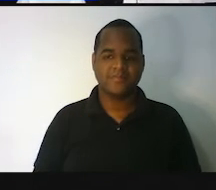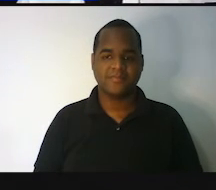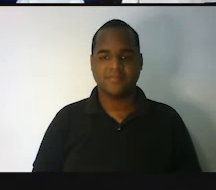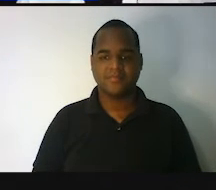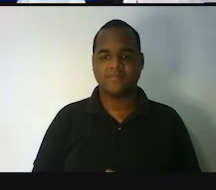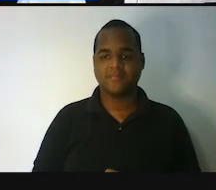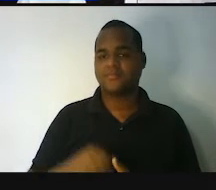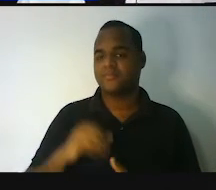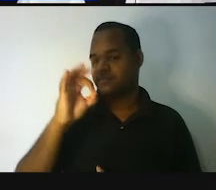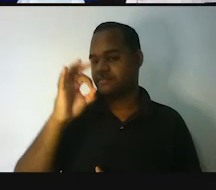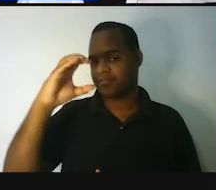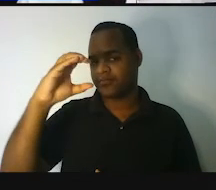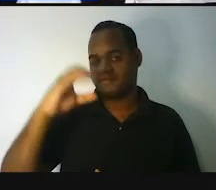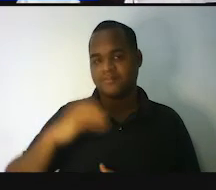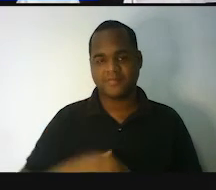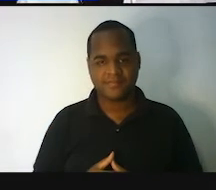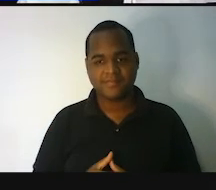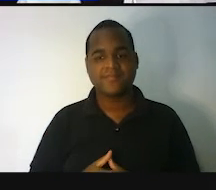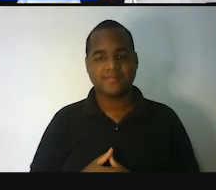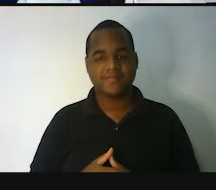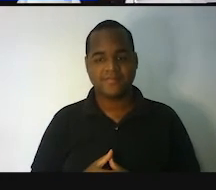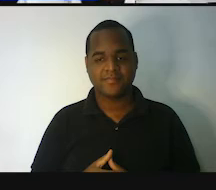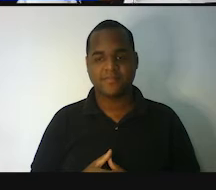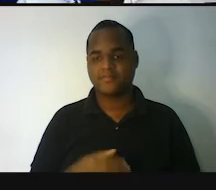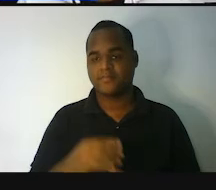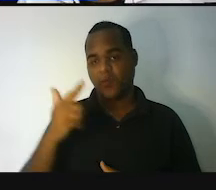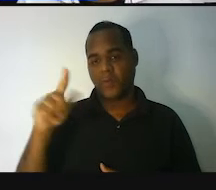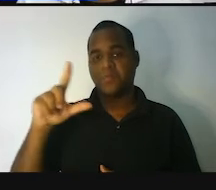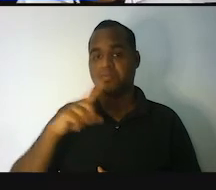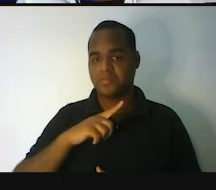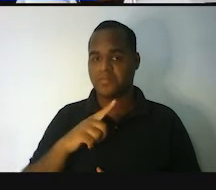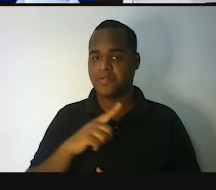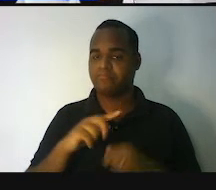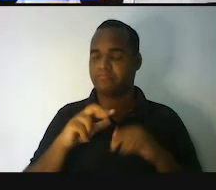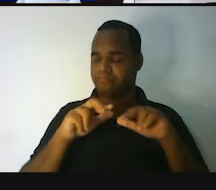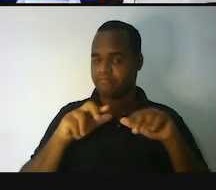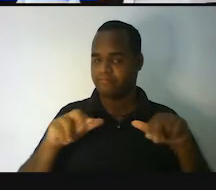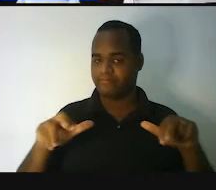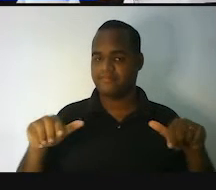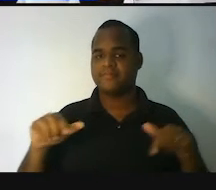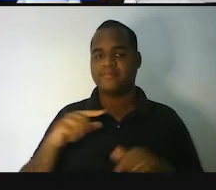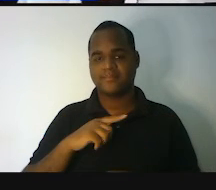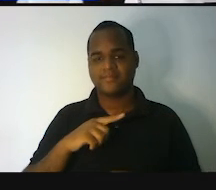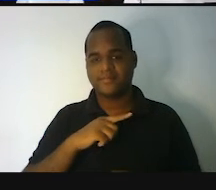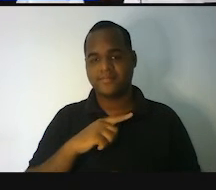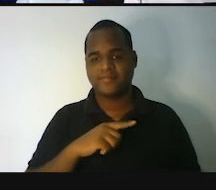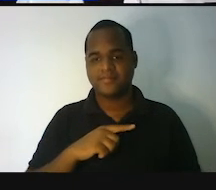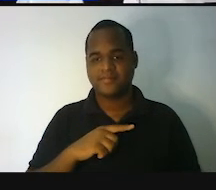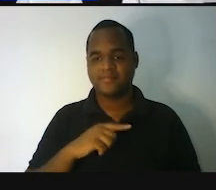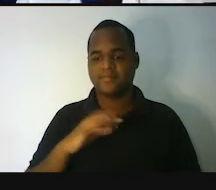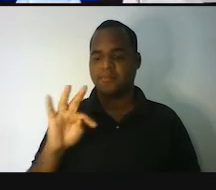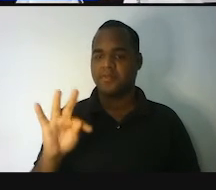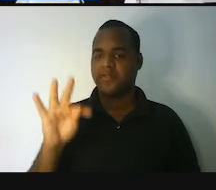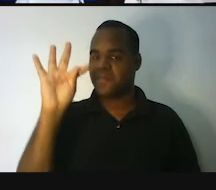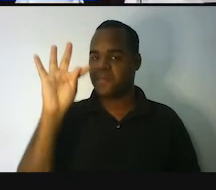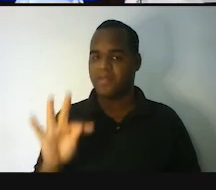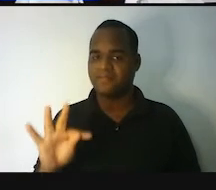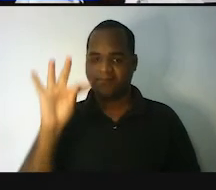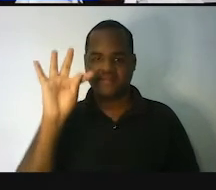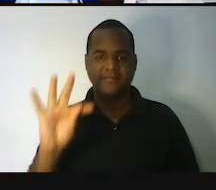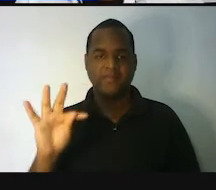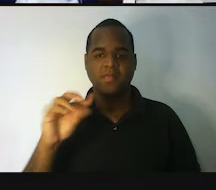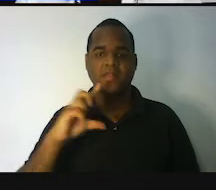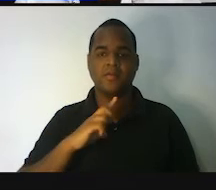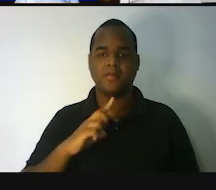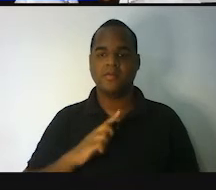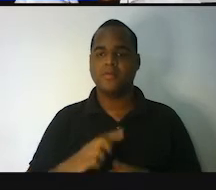mede em grau Celsius. Mas existe um outro tipo de escala para medir